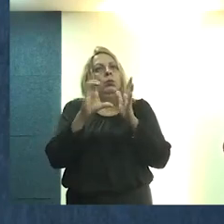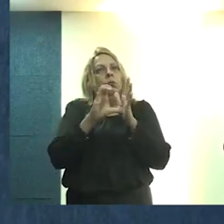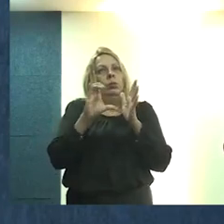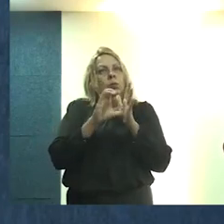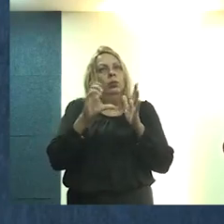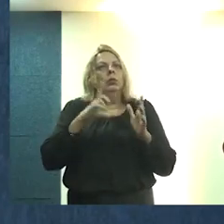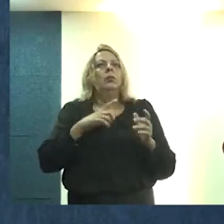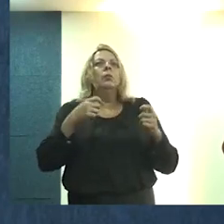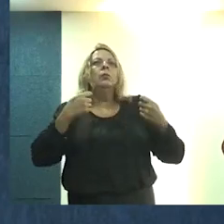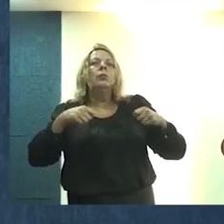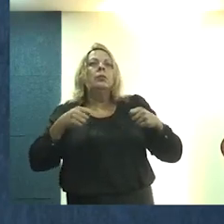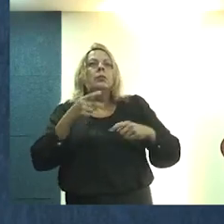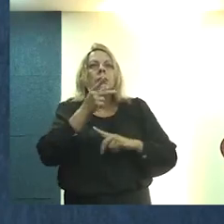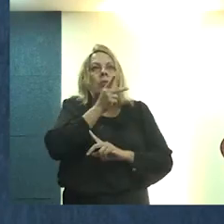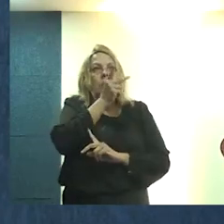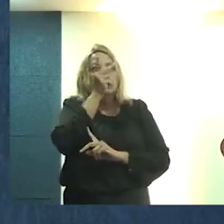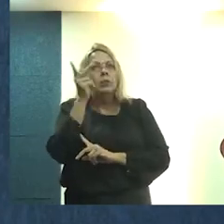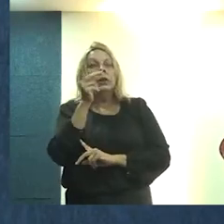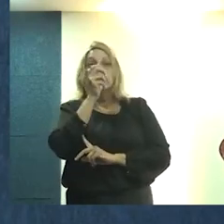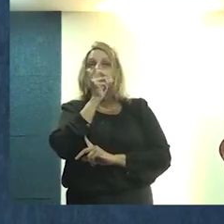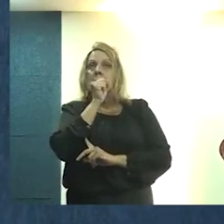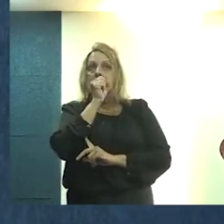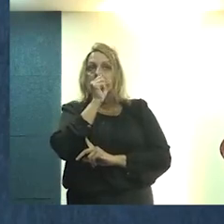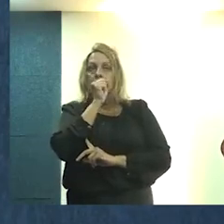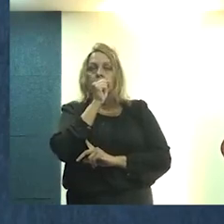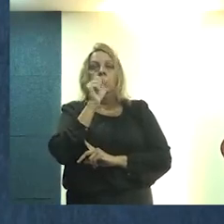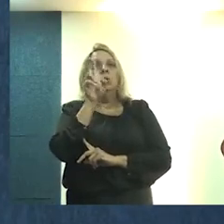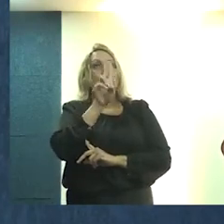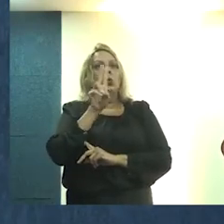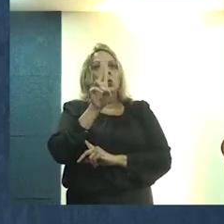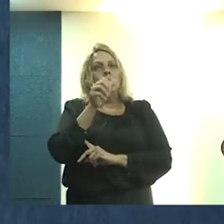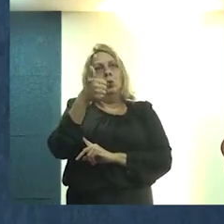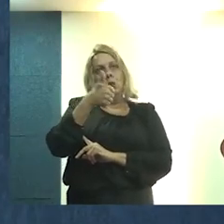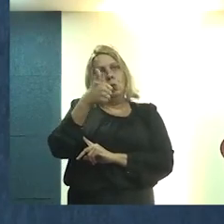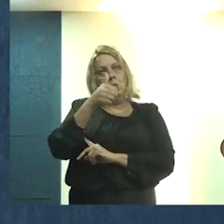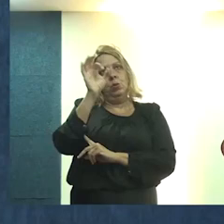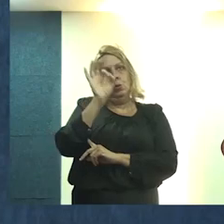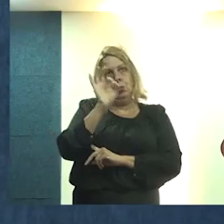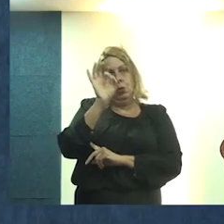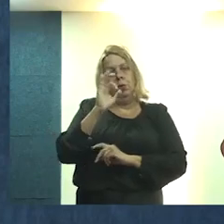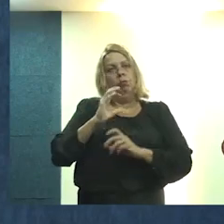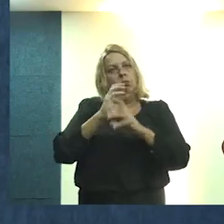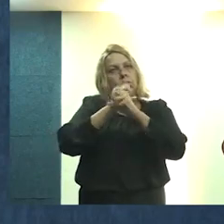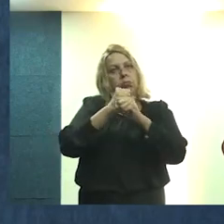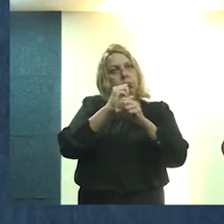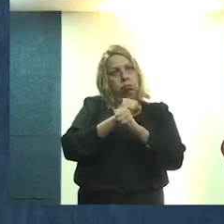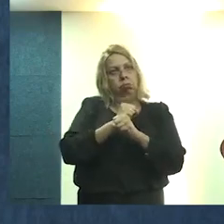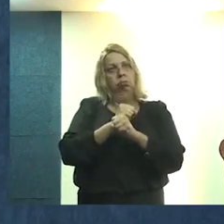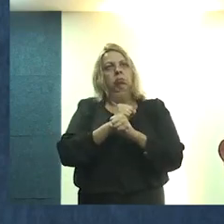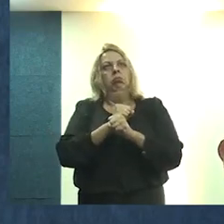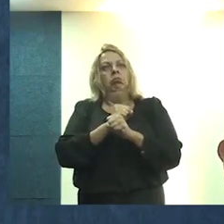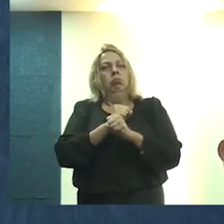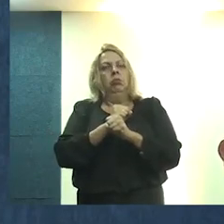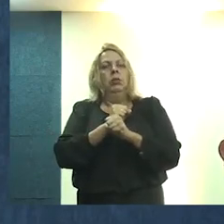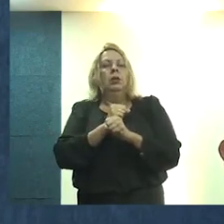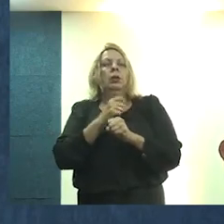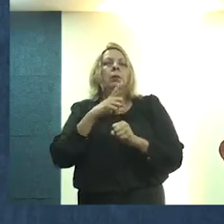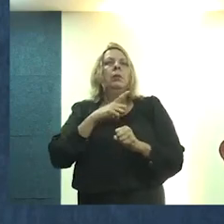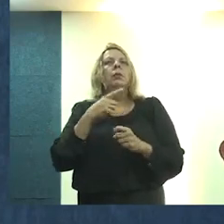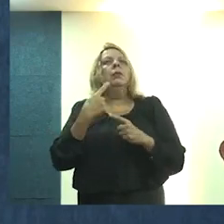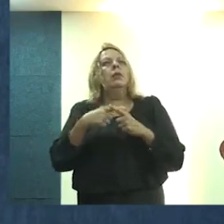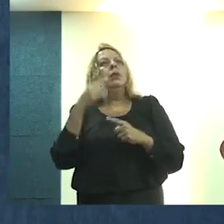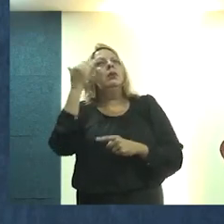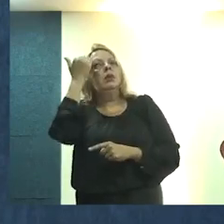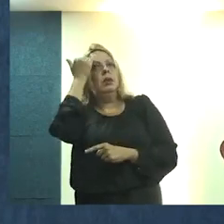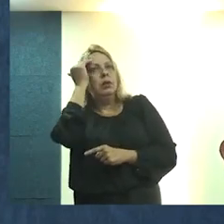comunidade Portelinha que a gente vai visitar no sábado, gente usou 11% do nosso orçamento para essa ação, justamente porque a